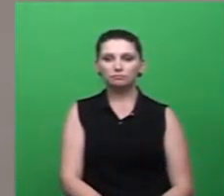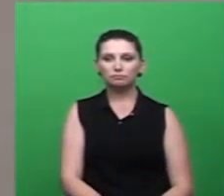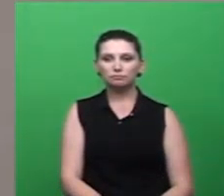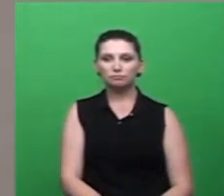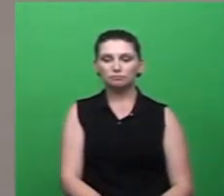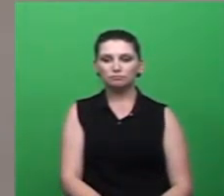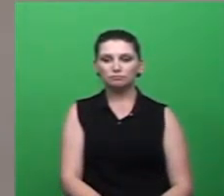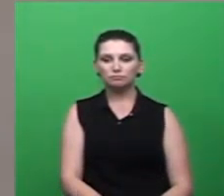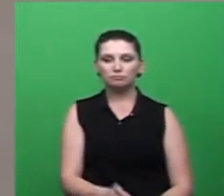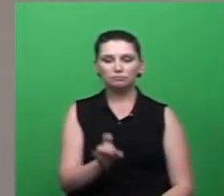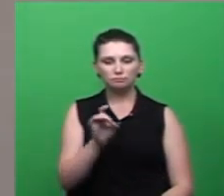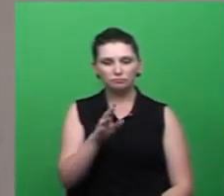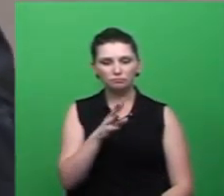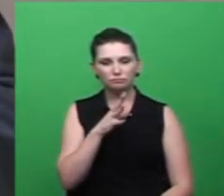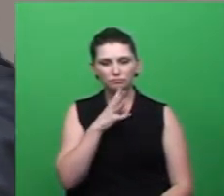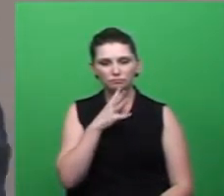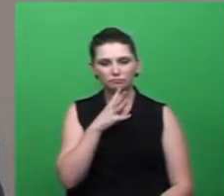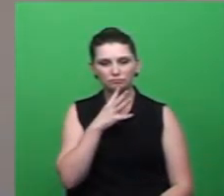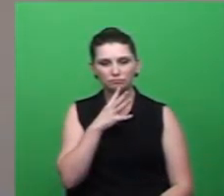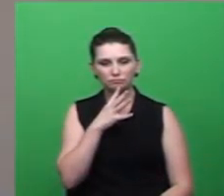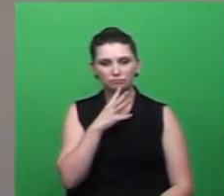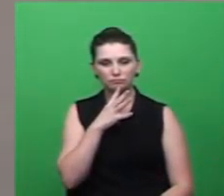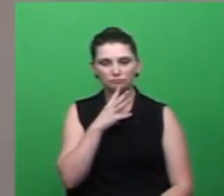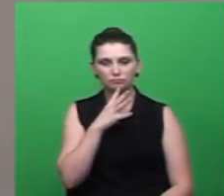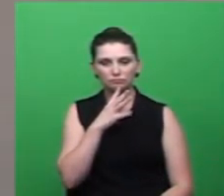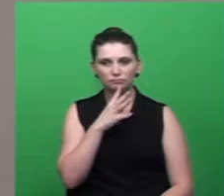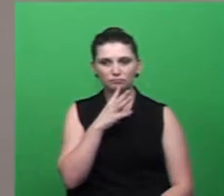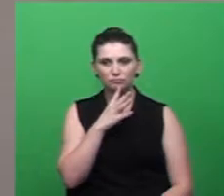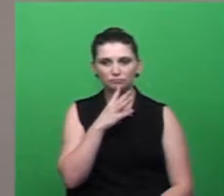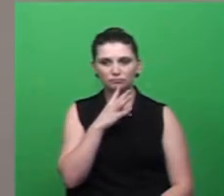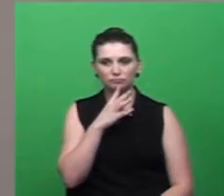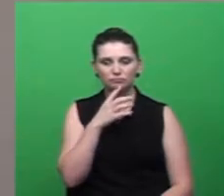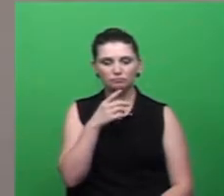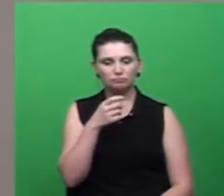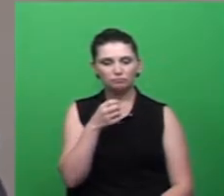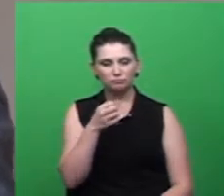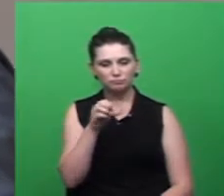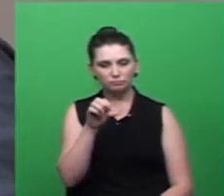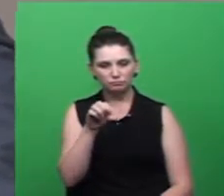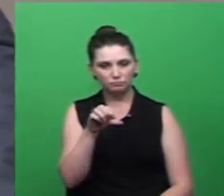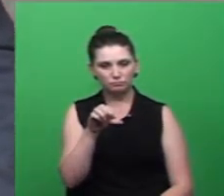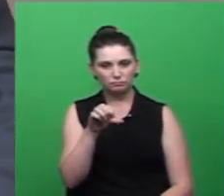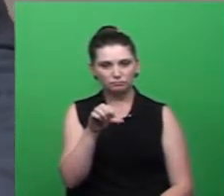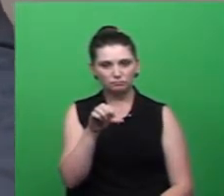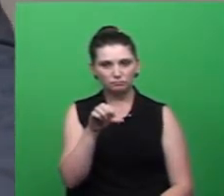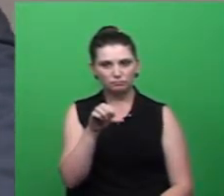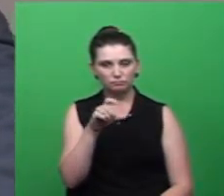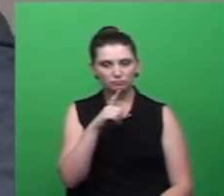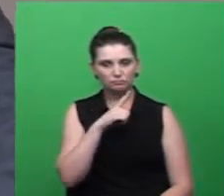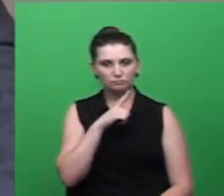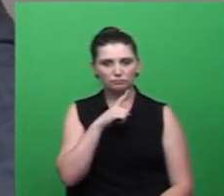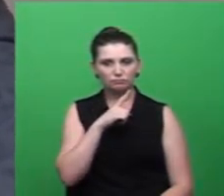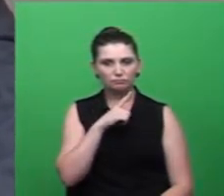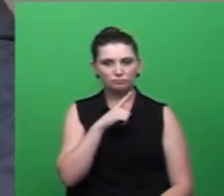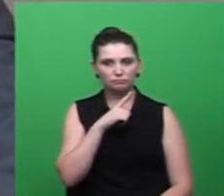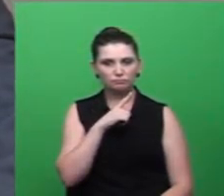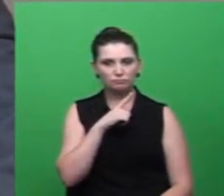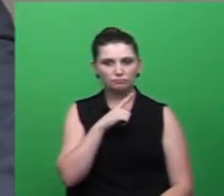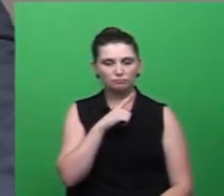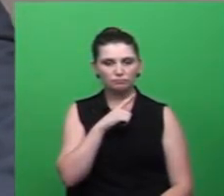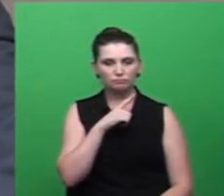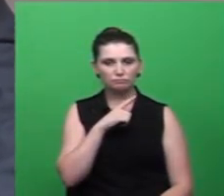conhecimento de vossa excelência, em 2009, a Ângela é testemunha disso,